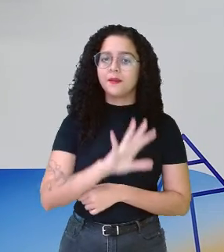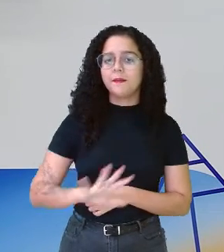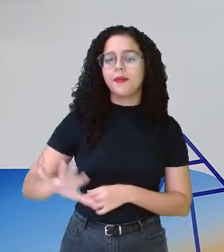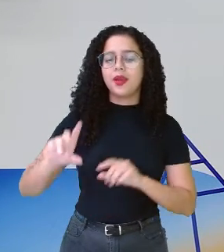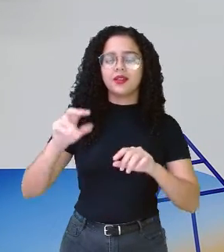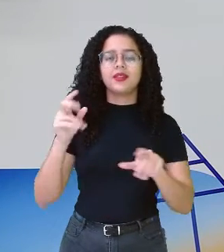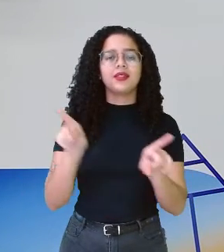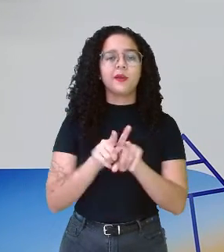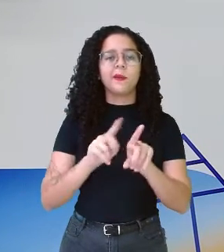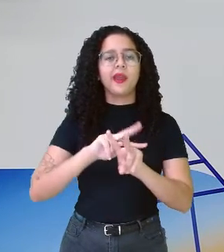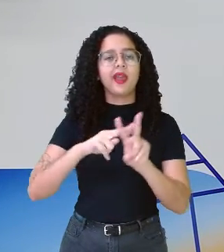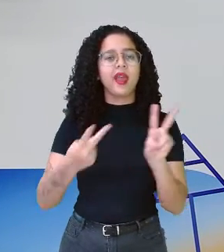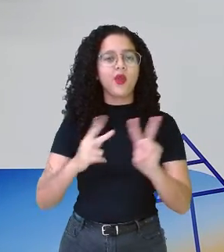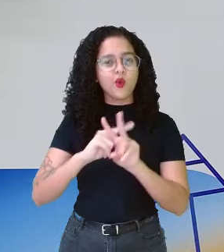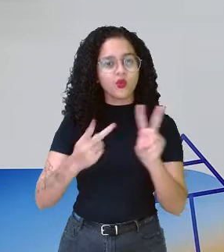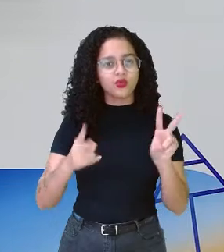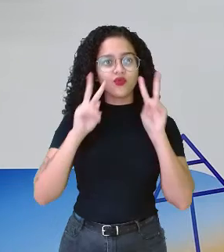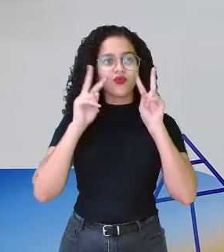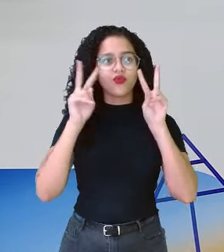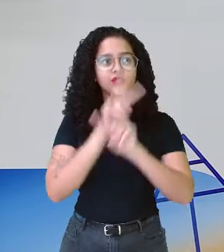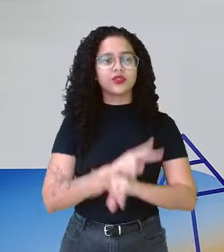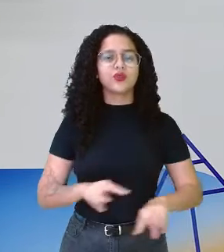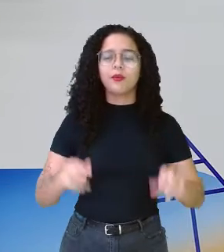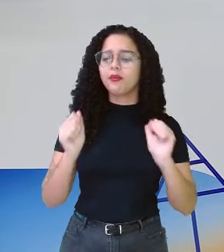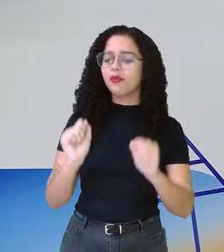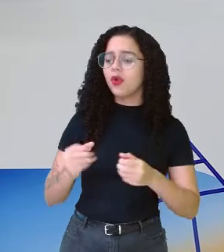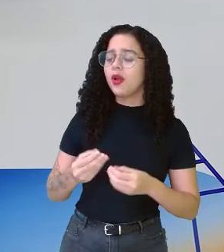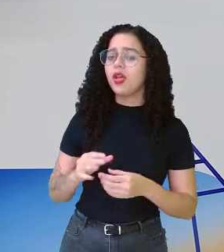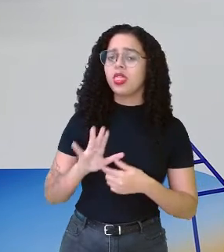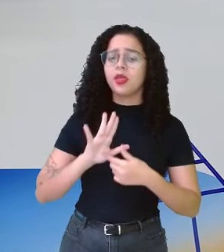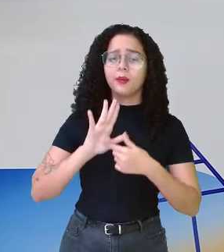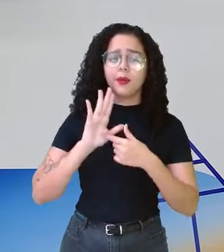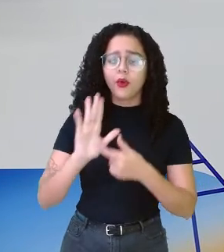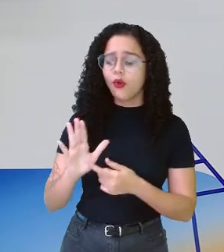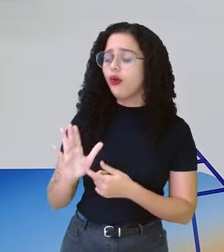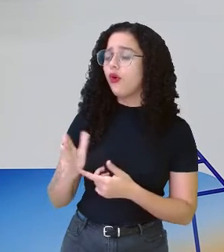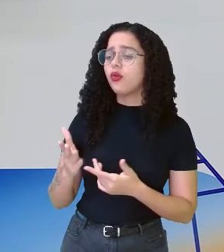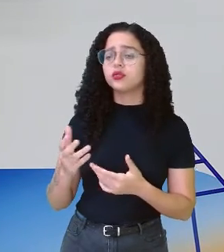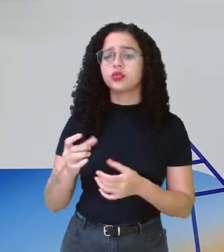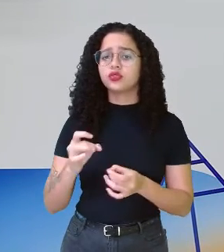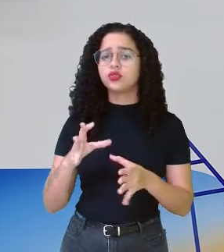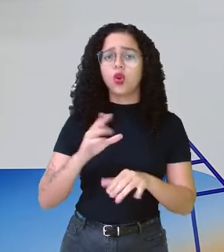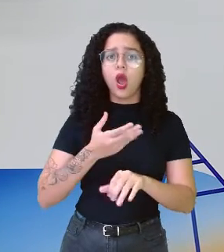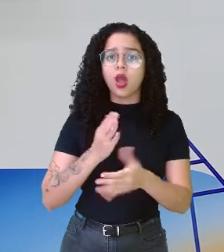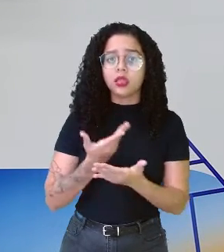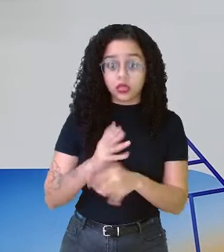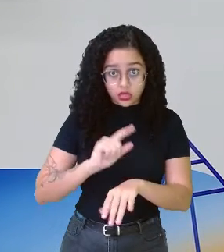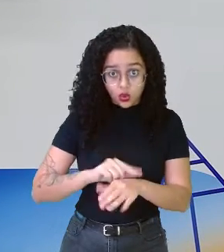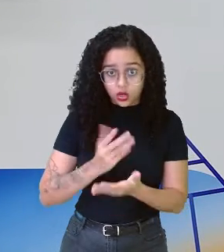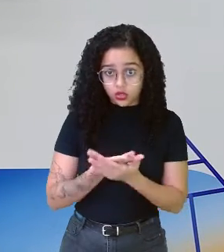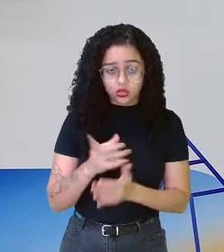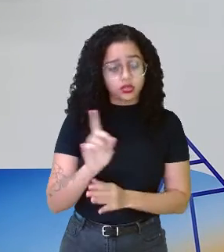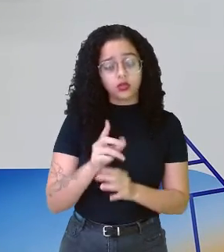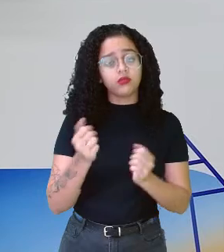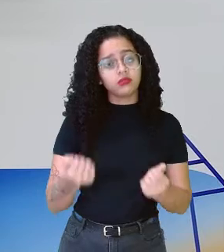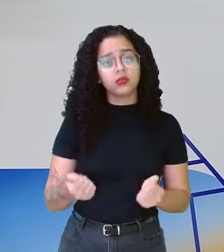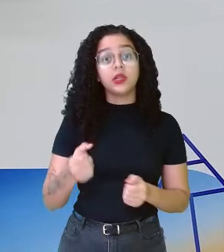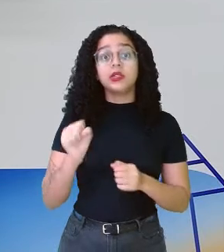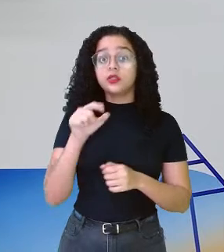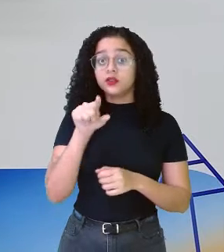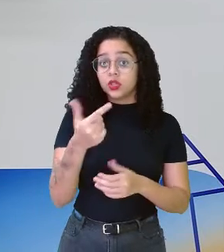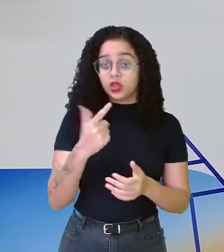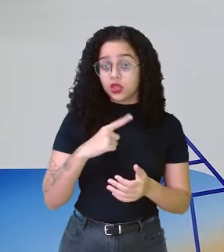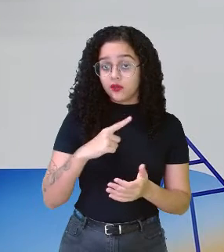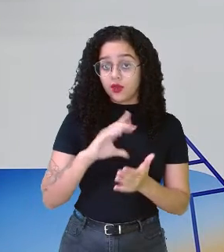visuais. Coloca ali, deixe exposto durante um tempo, não só durante a aula. Se você tiver um intérprete, peça